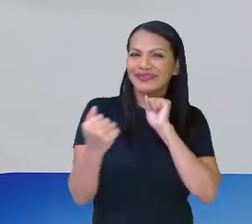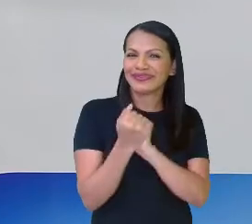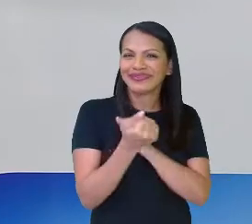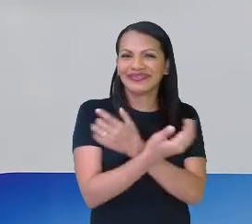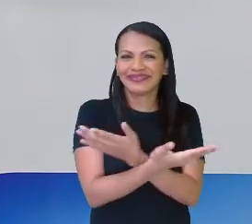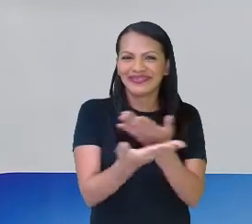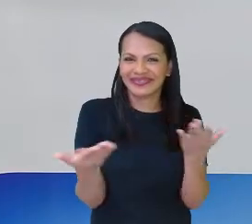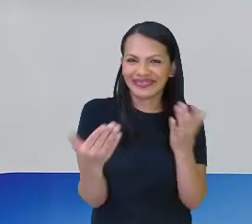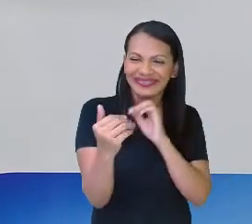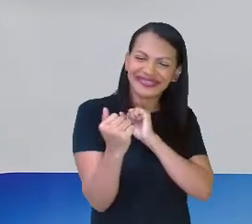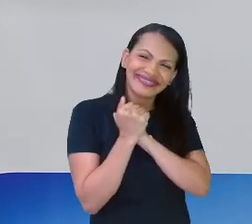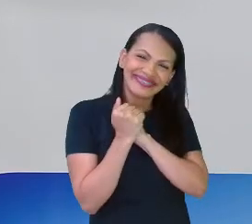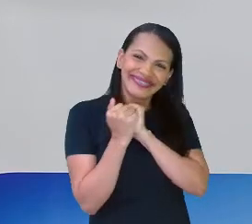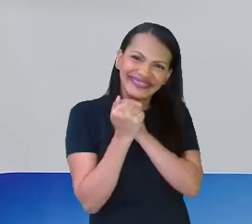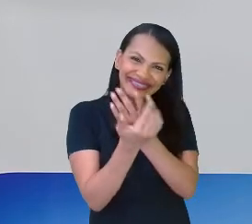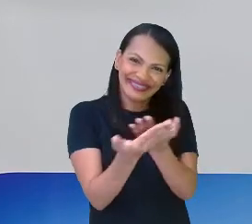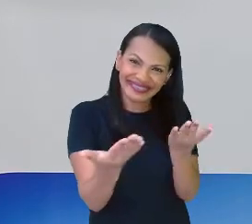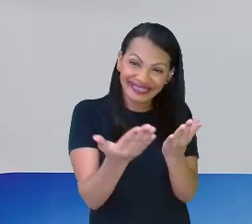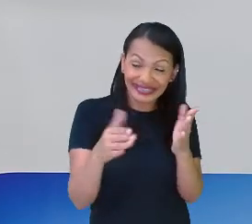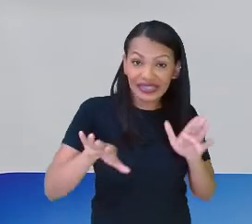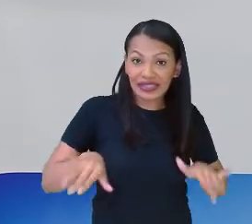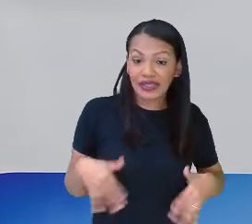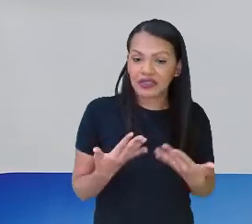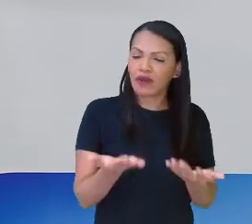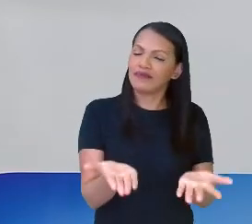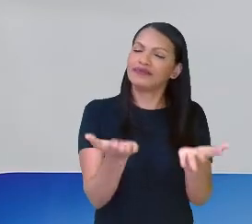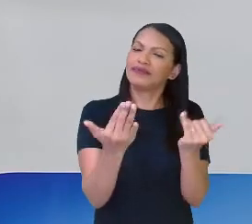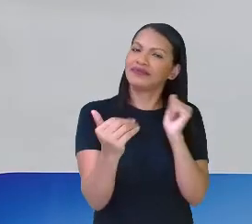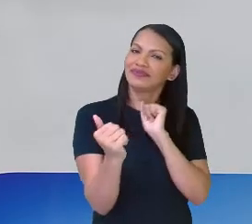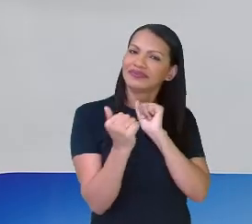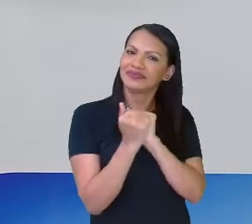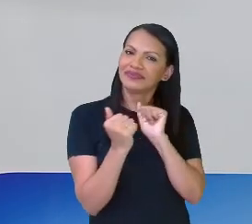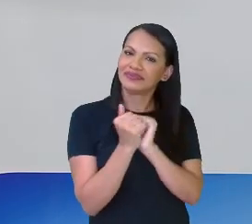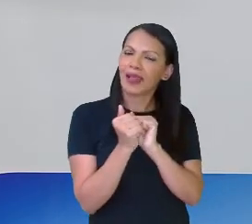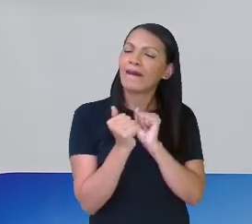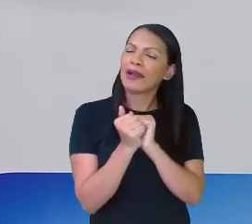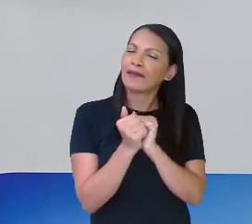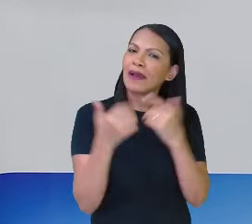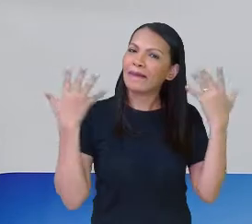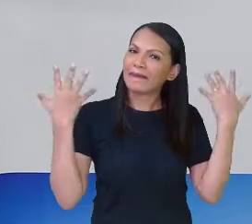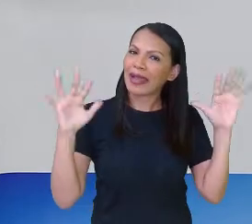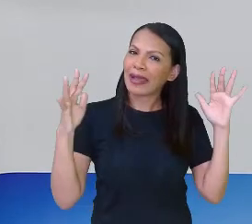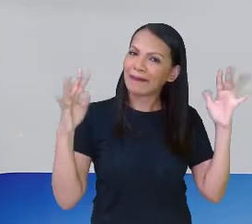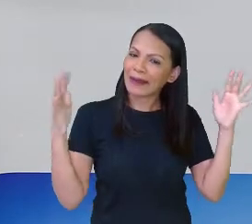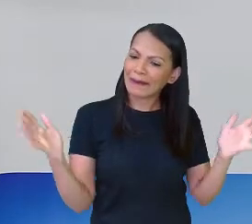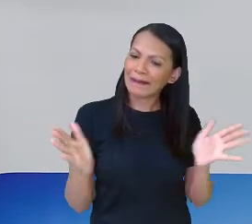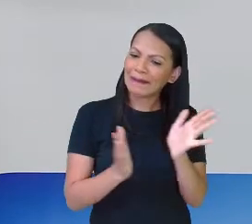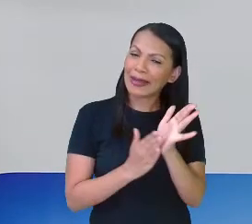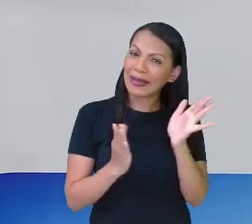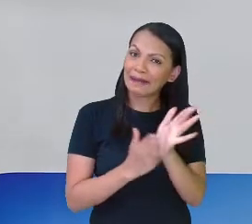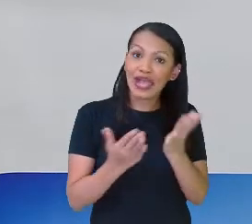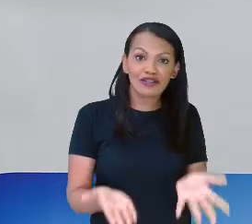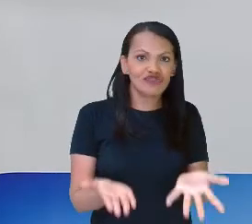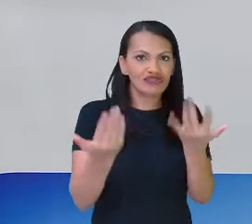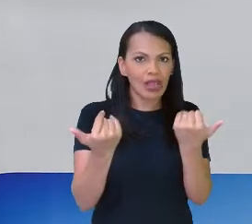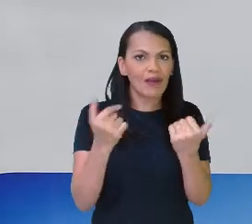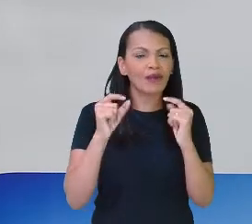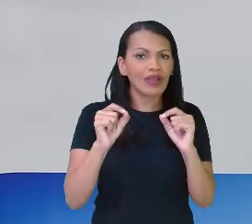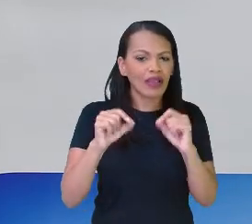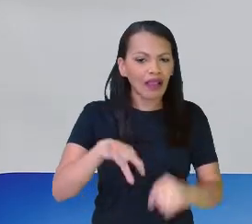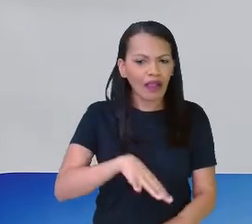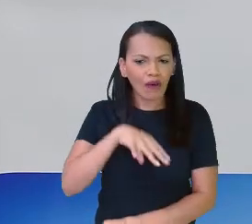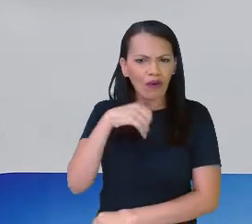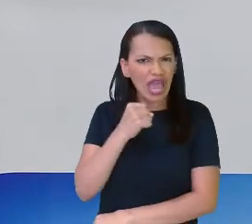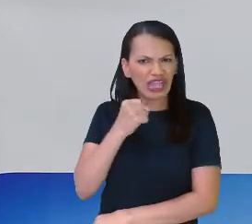coladinho, juntinho com vocês, então chega junto, minha gente, bate palmas, chama essa coragem, fica aqui